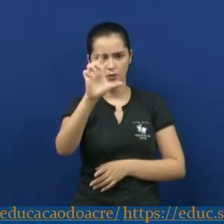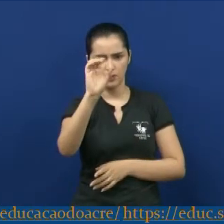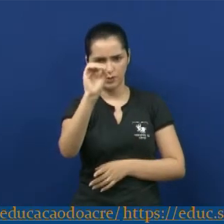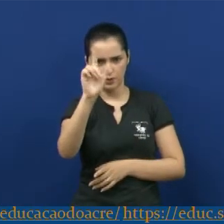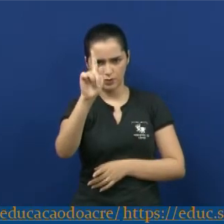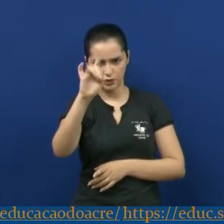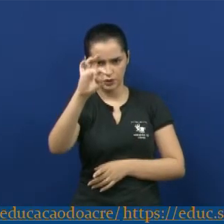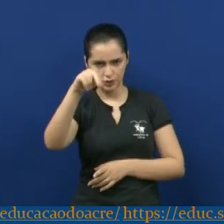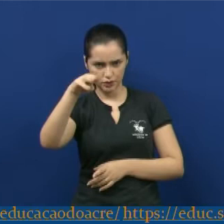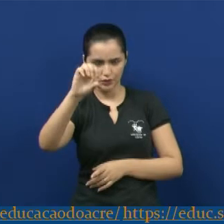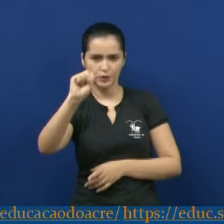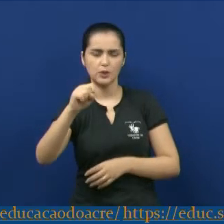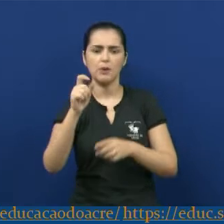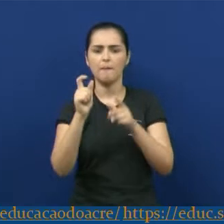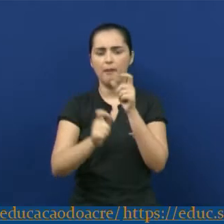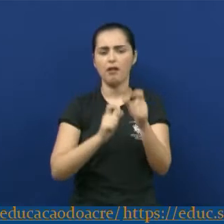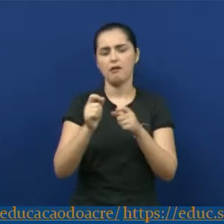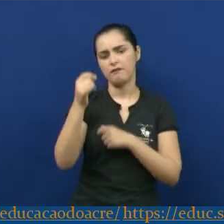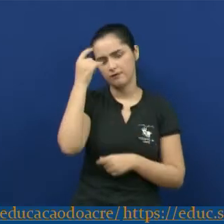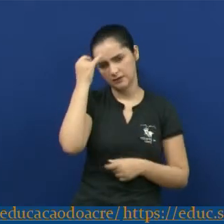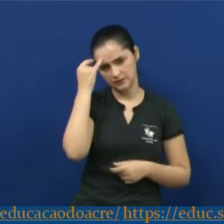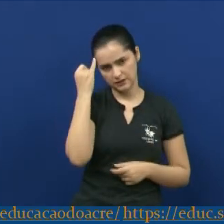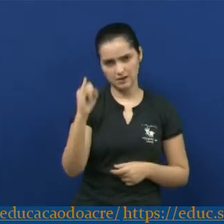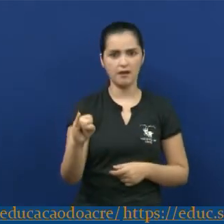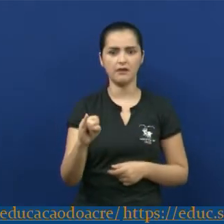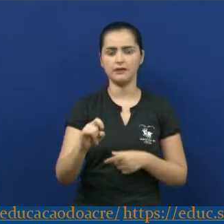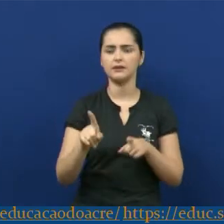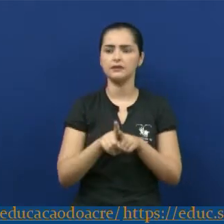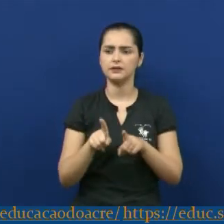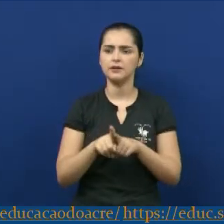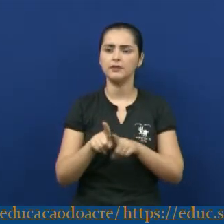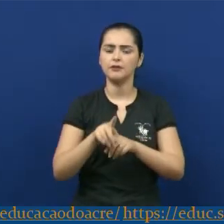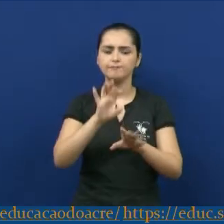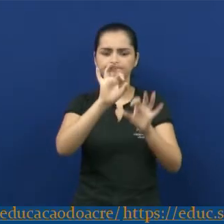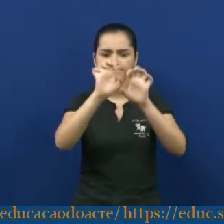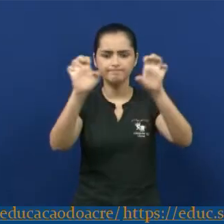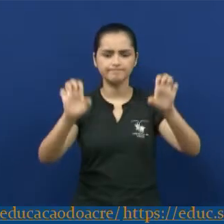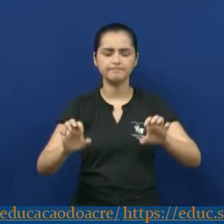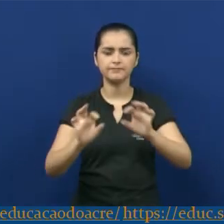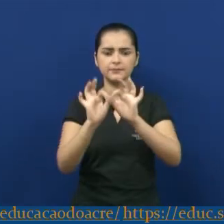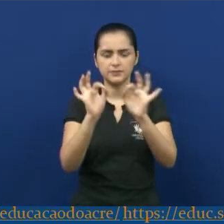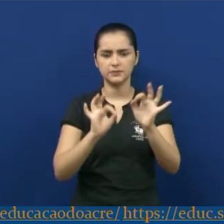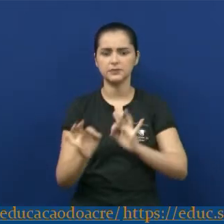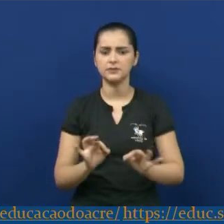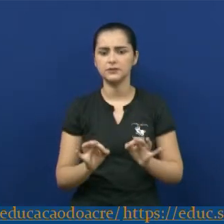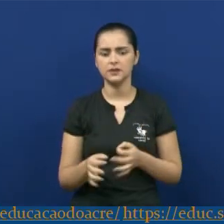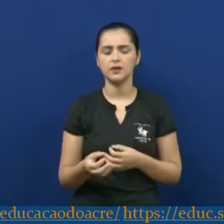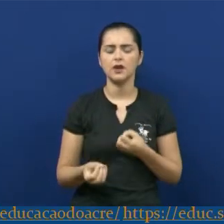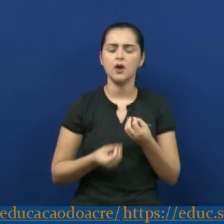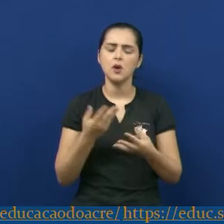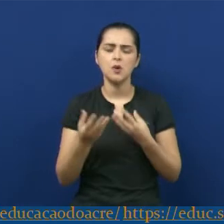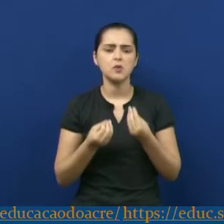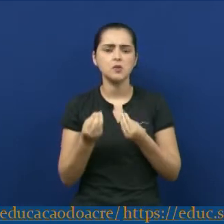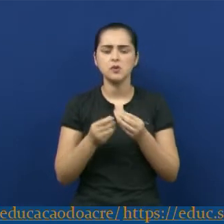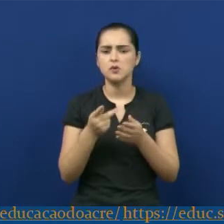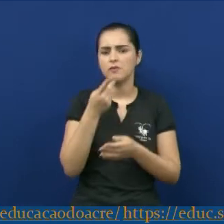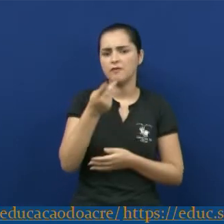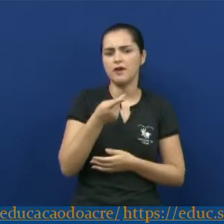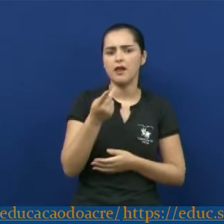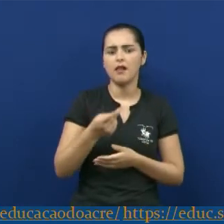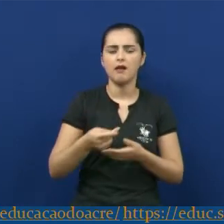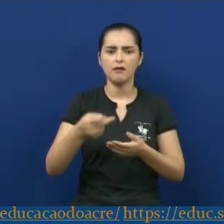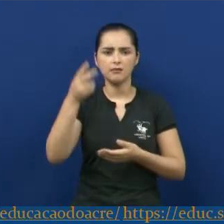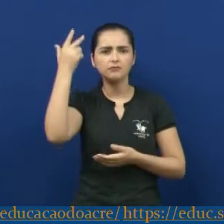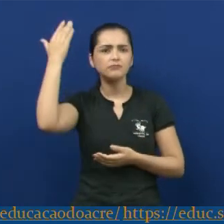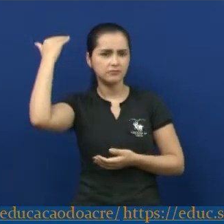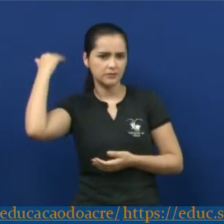e a fragmentação. Sua obra apresenta o modo de falar do sertão, as lendas e os costumes